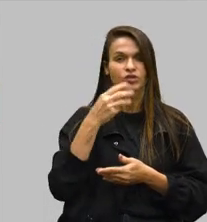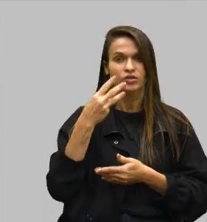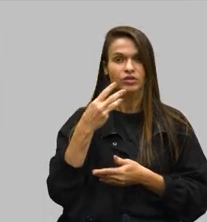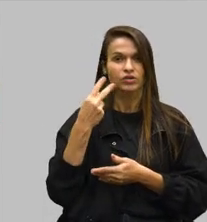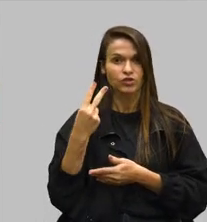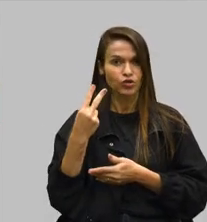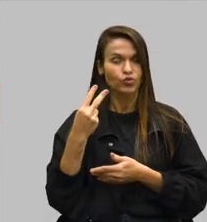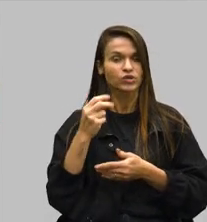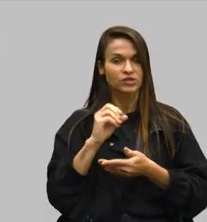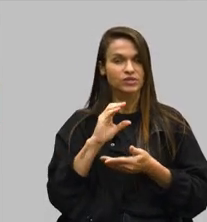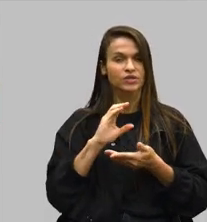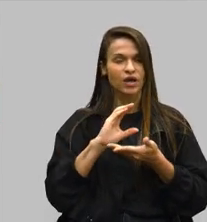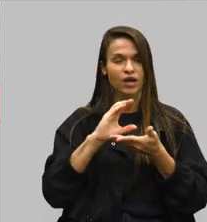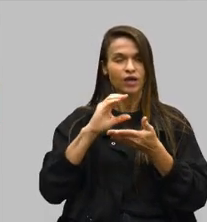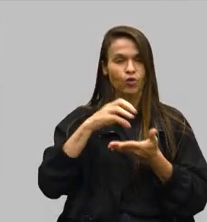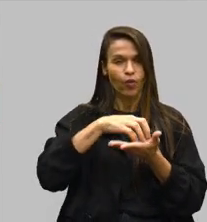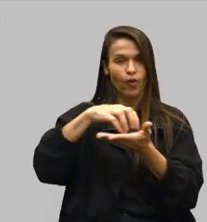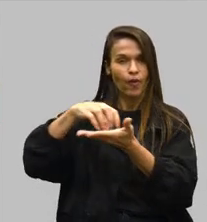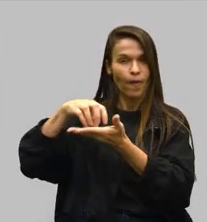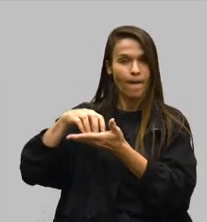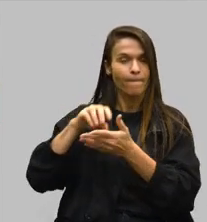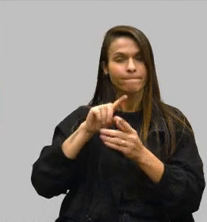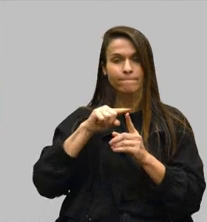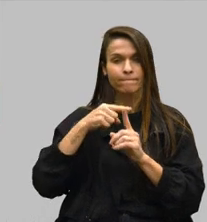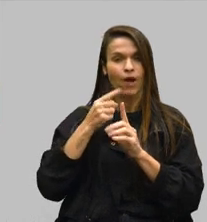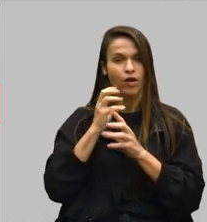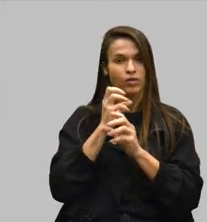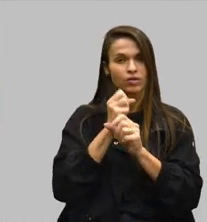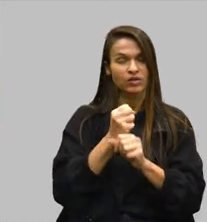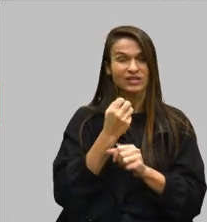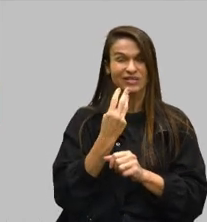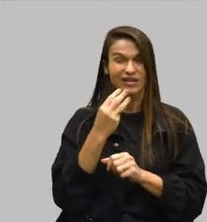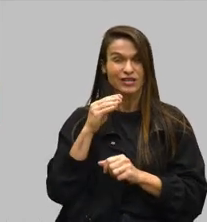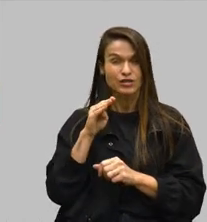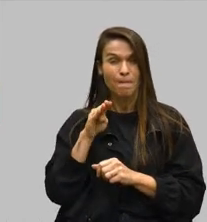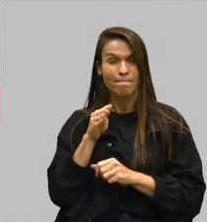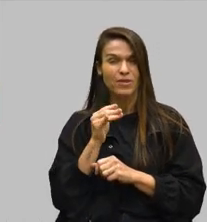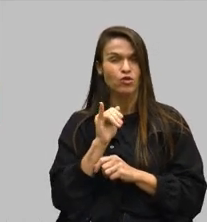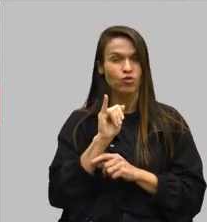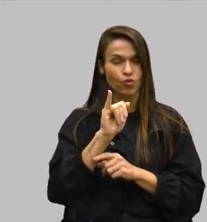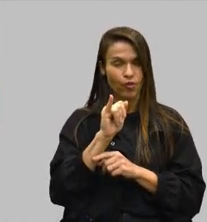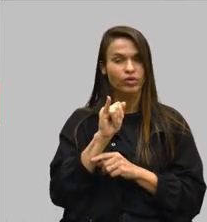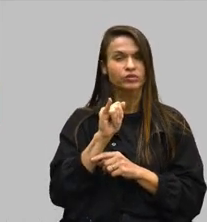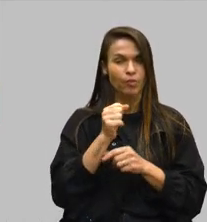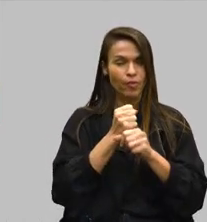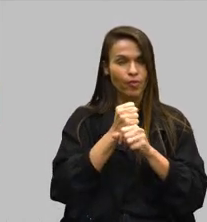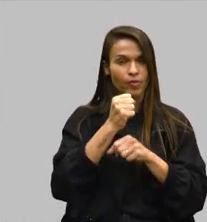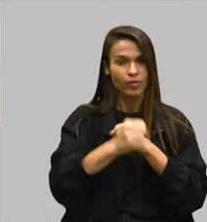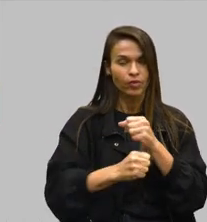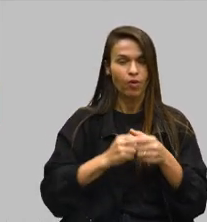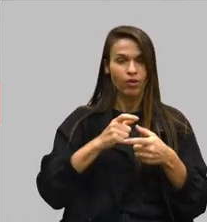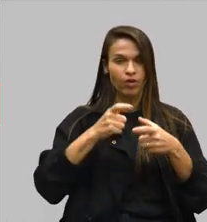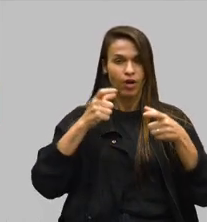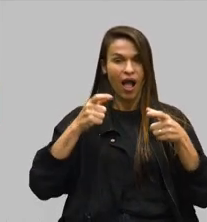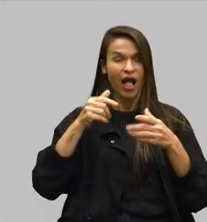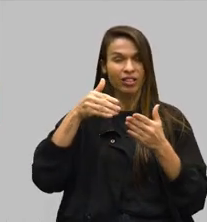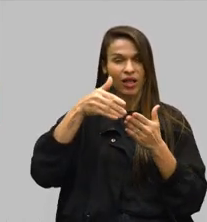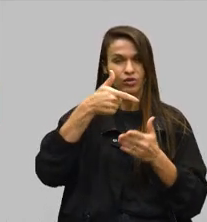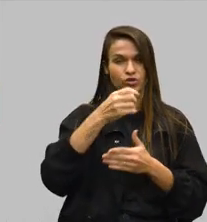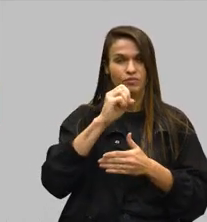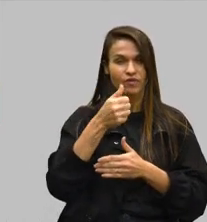CREAS municipais, totalizando mais de 3 milhões repassados aos municípios por ano, com previsão de expansão até 2027,